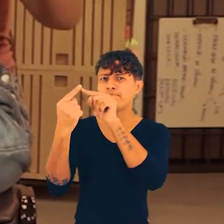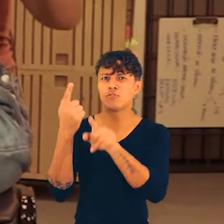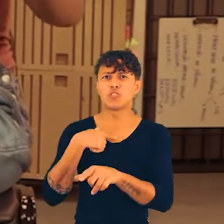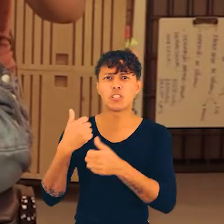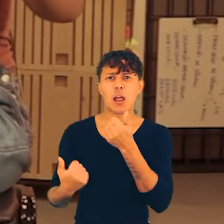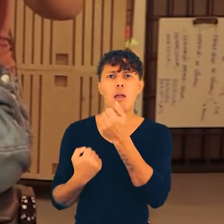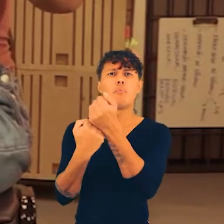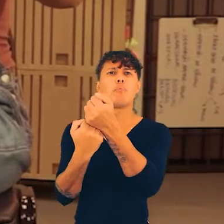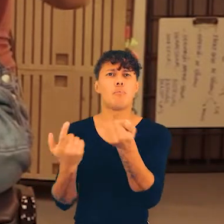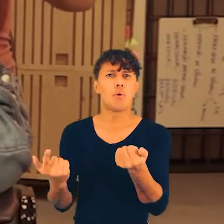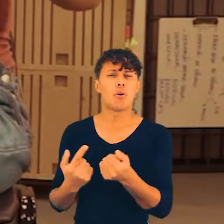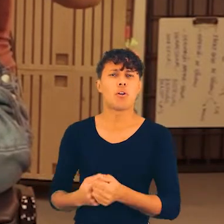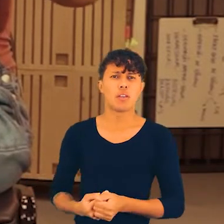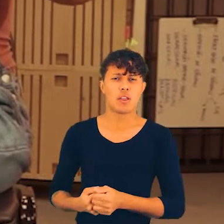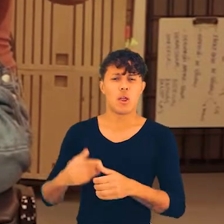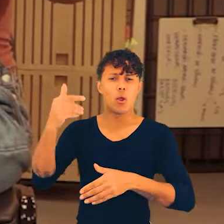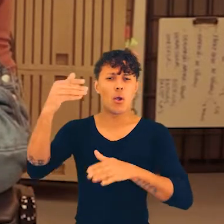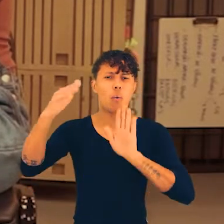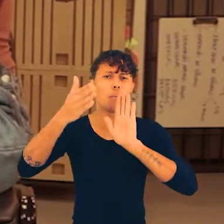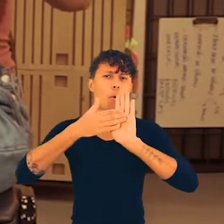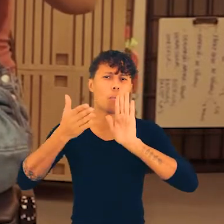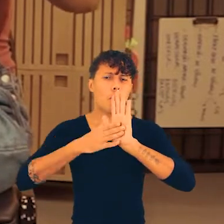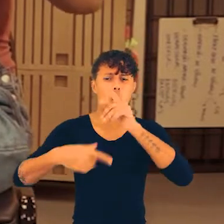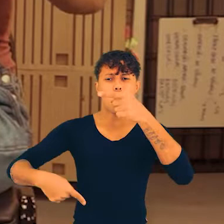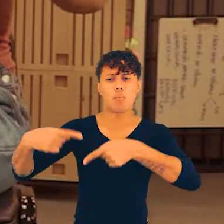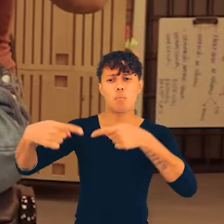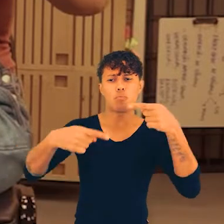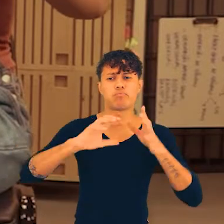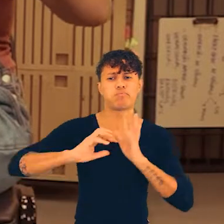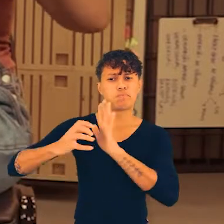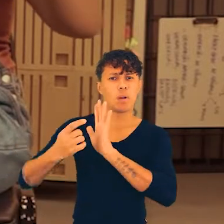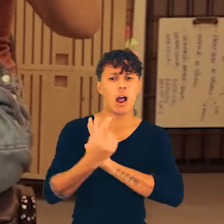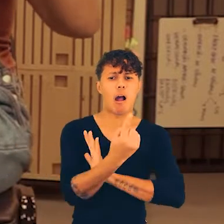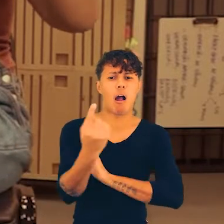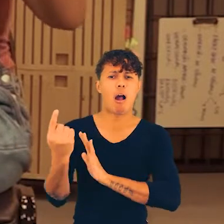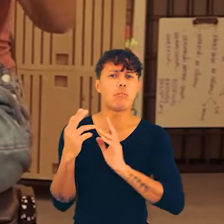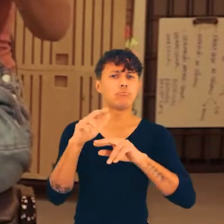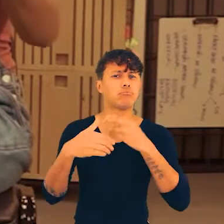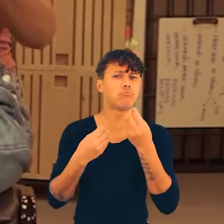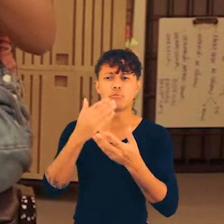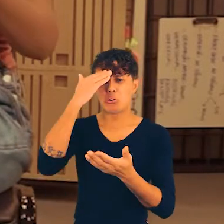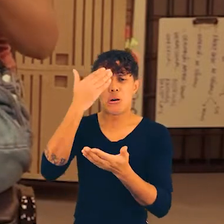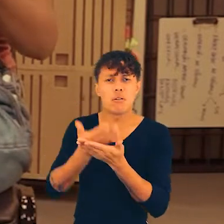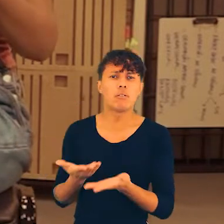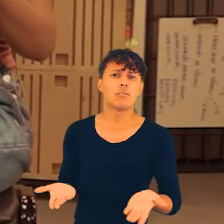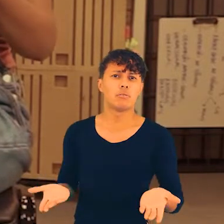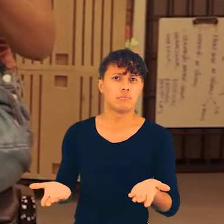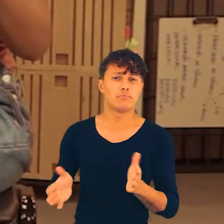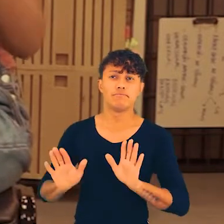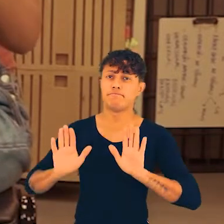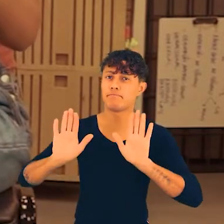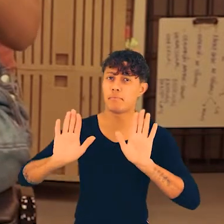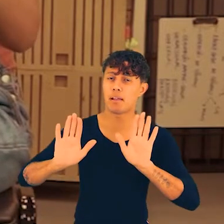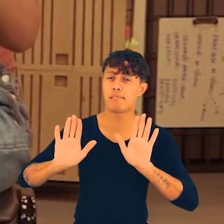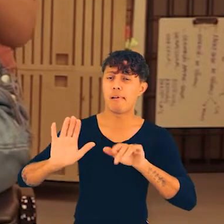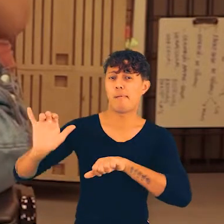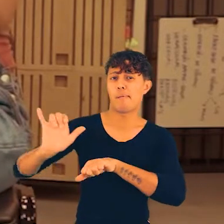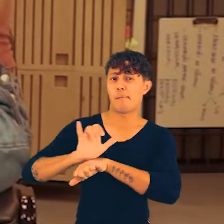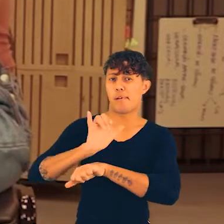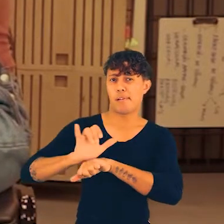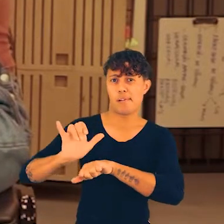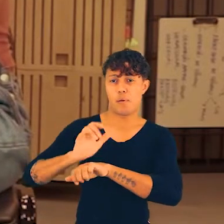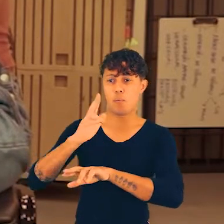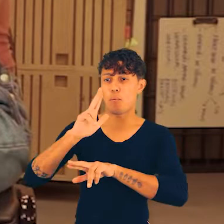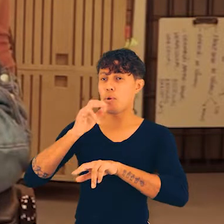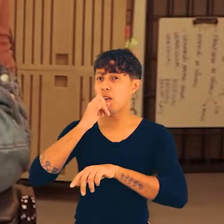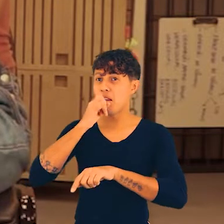próximo do que você defende, qual que é o programa político de cada partido, se faz sentido para o que vocês também acreditam. Mas isso é um